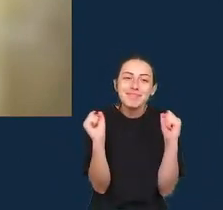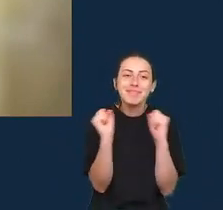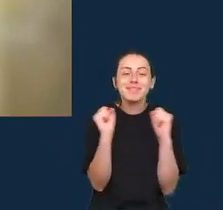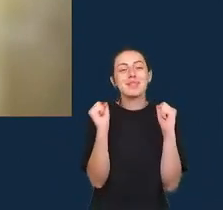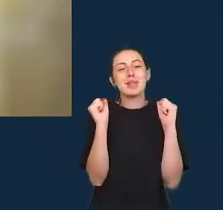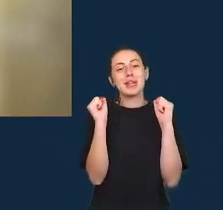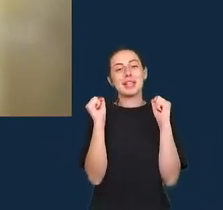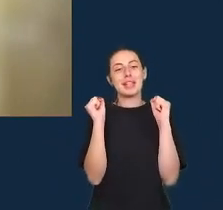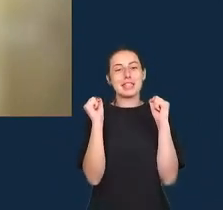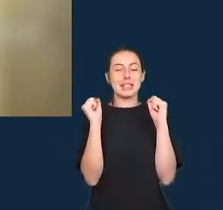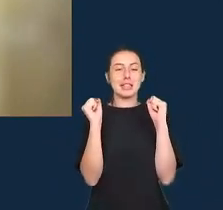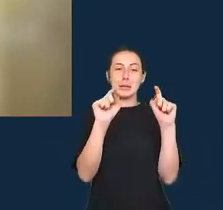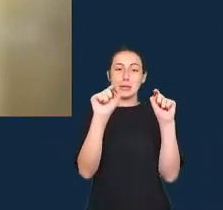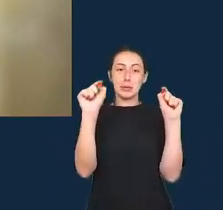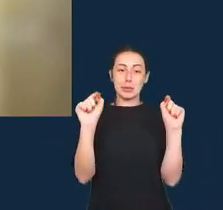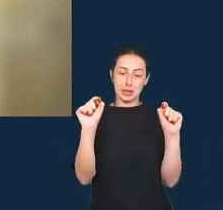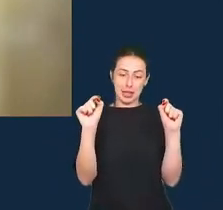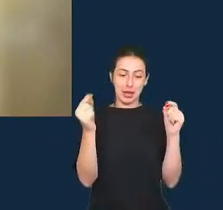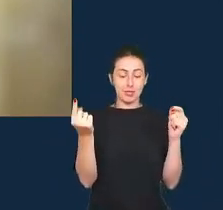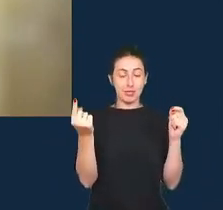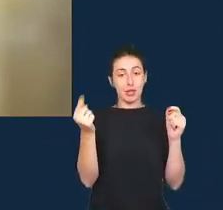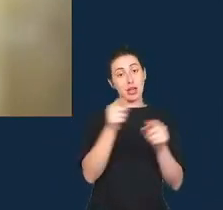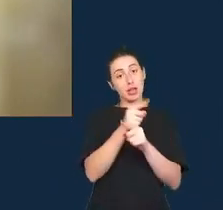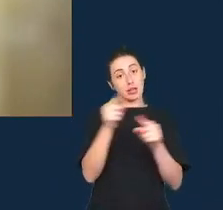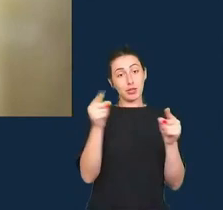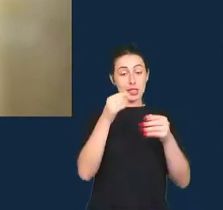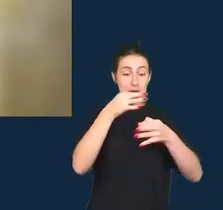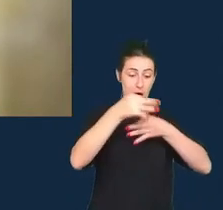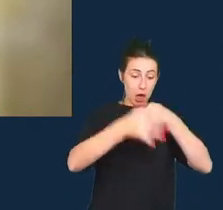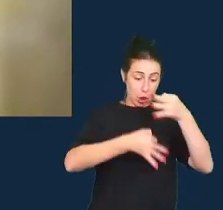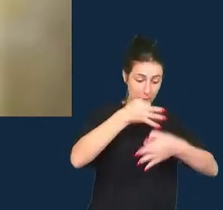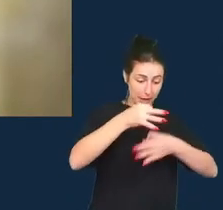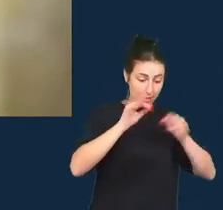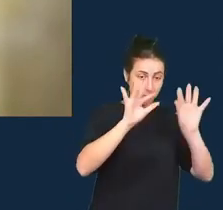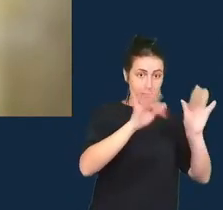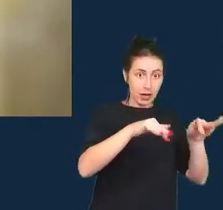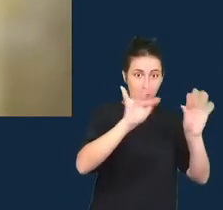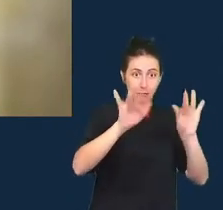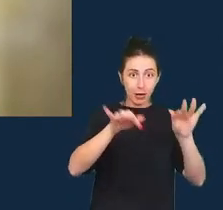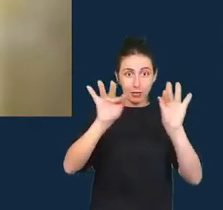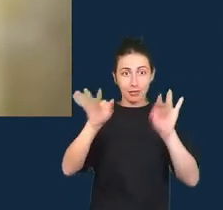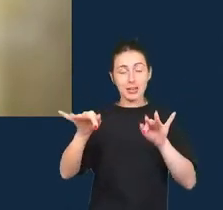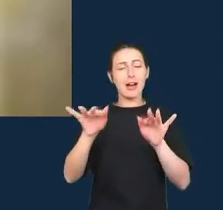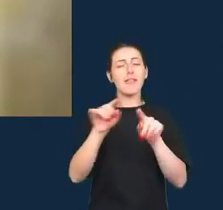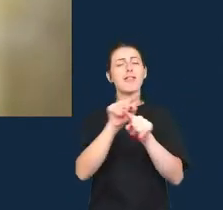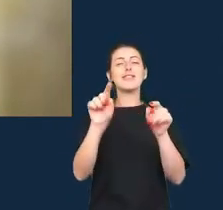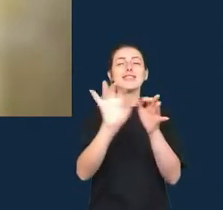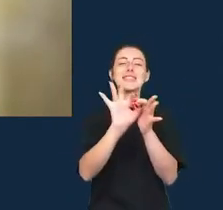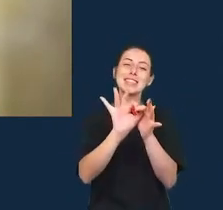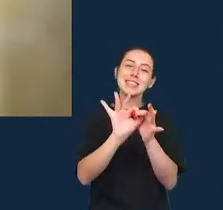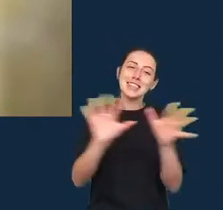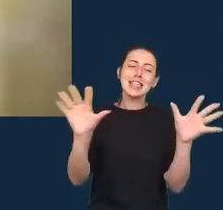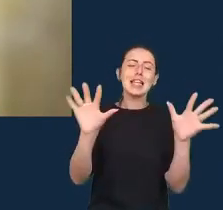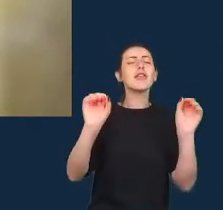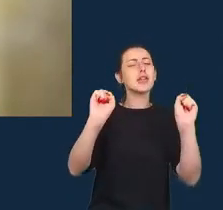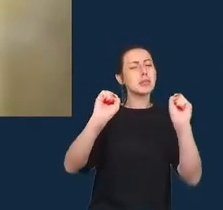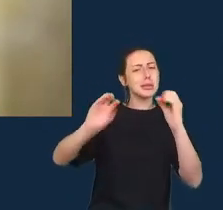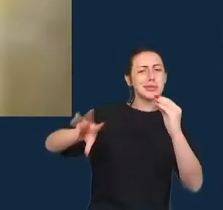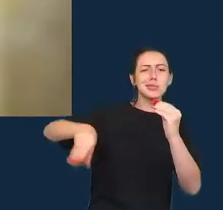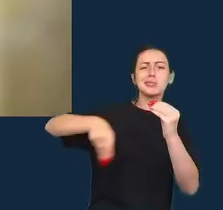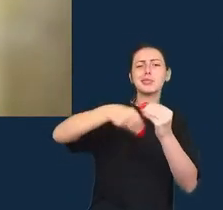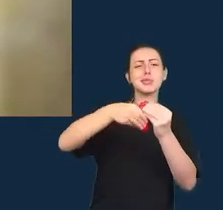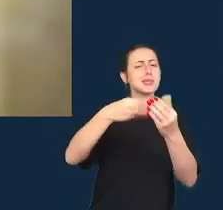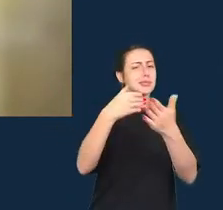eu gostaria de dar um espaço para que vocês façam seus comentários finais fiquem à vontade e acrescentem o que mais